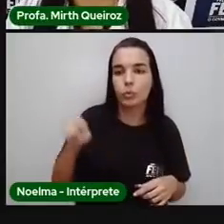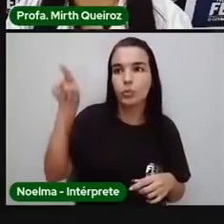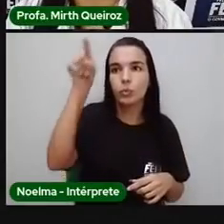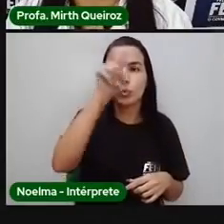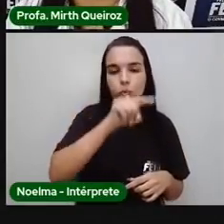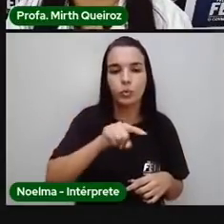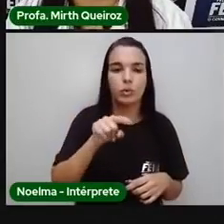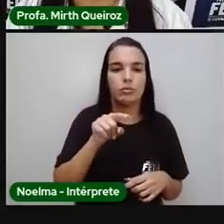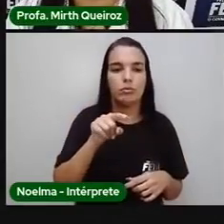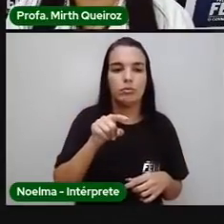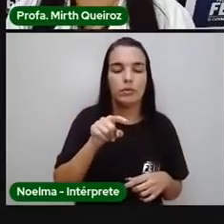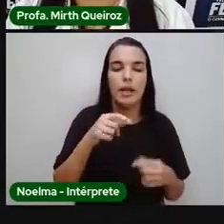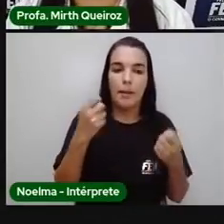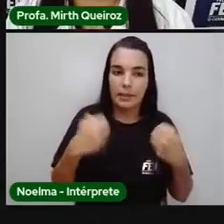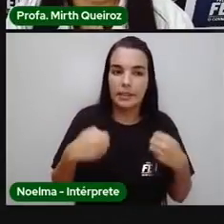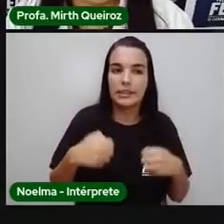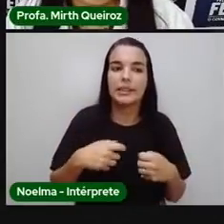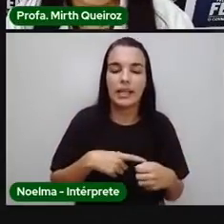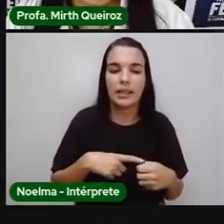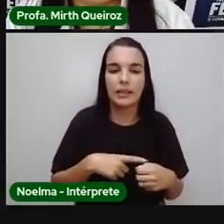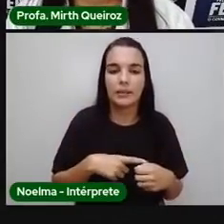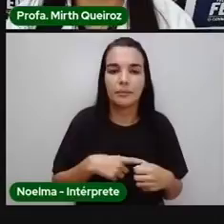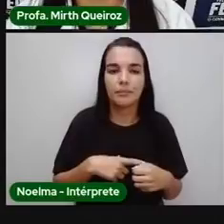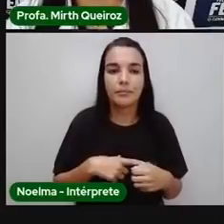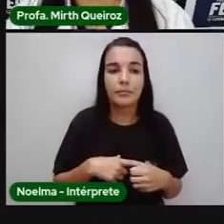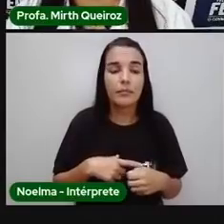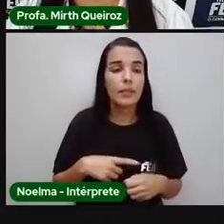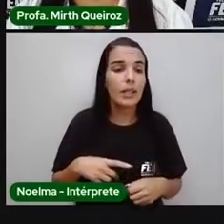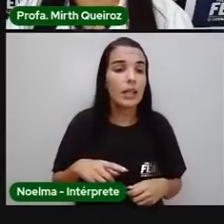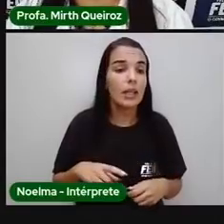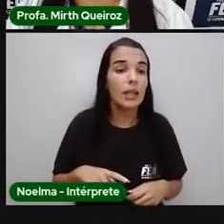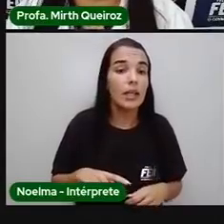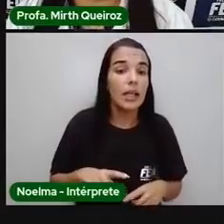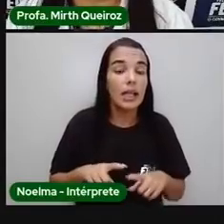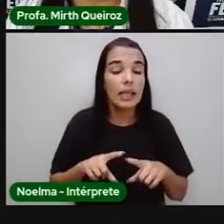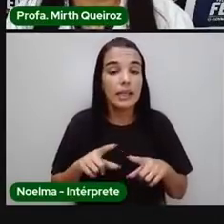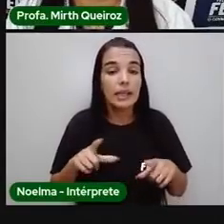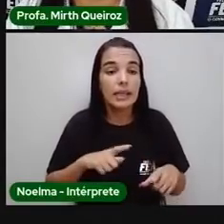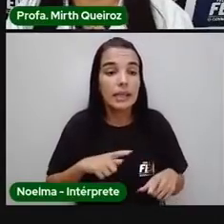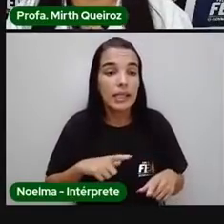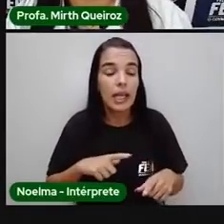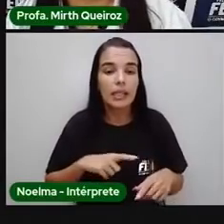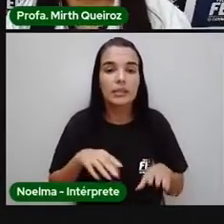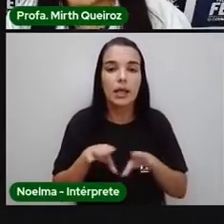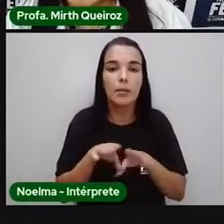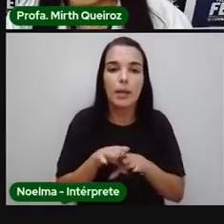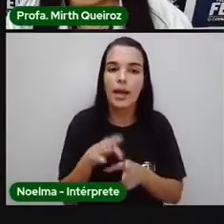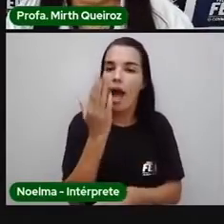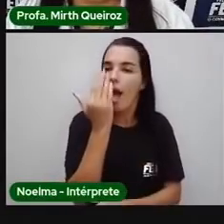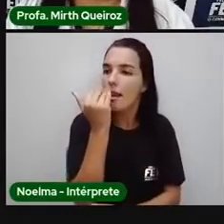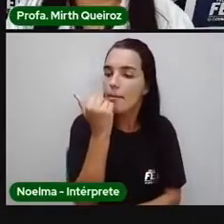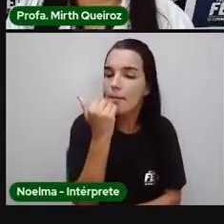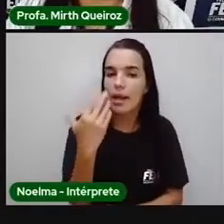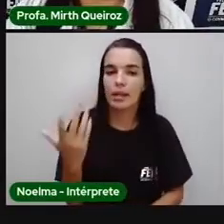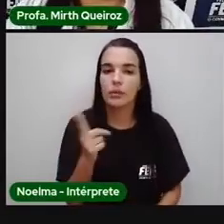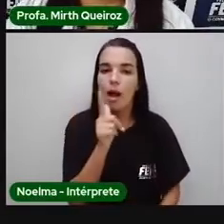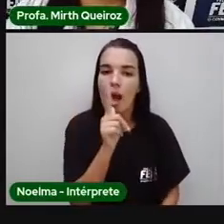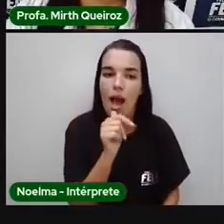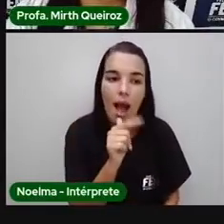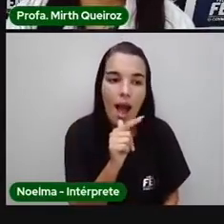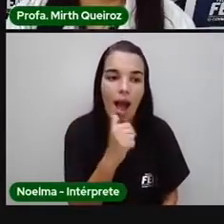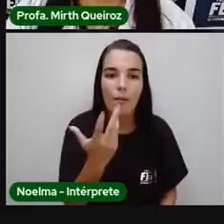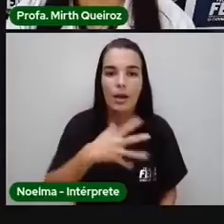durante esse ciclo de vida. Todo ser vivo também, ele precisa de alimento, ele precisa de água, ele